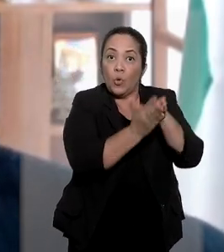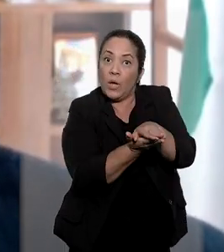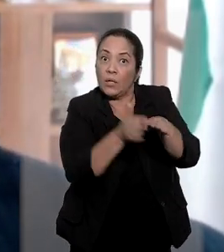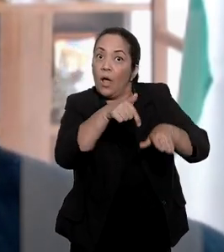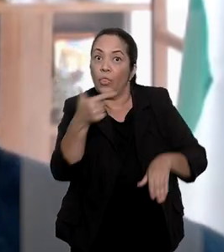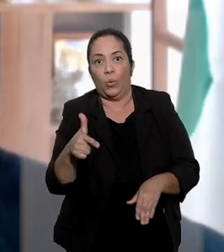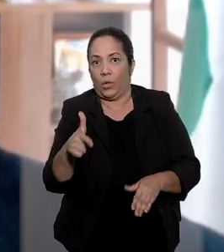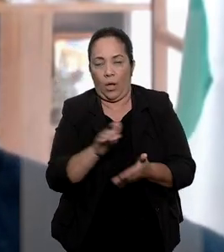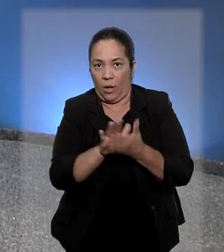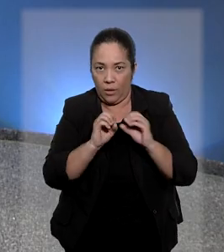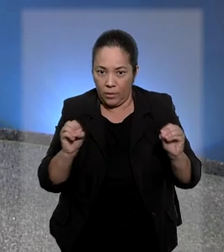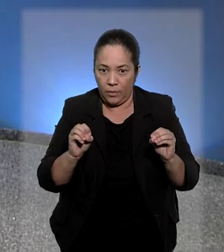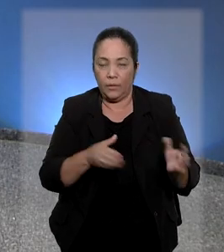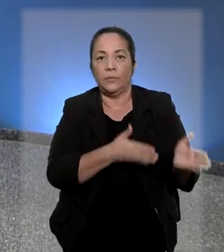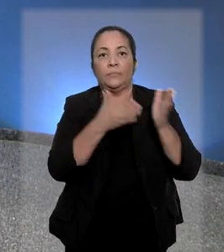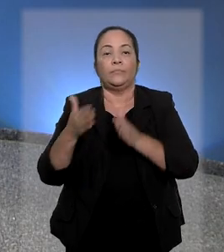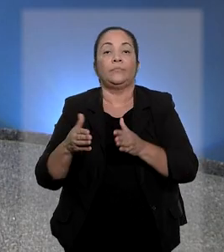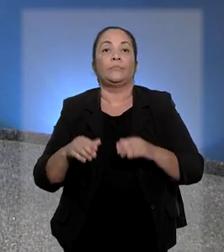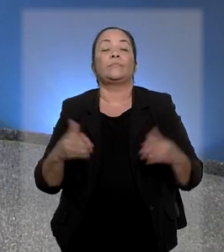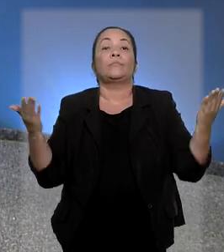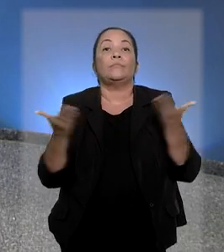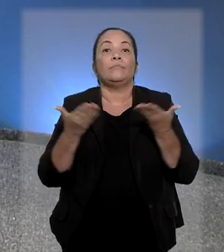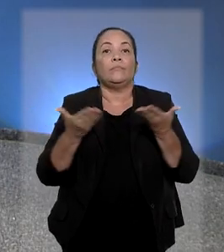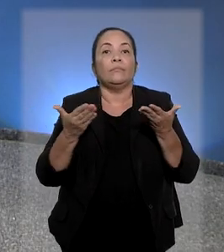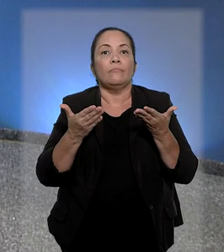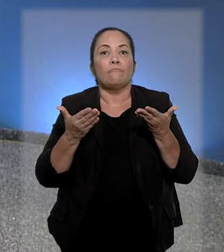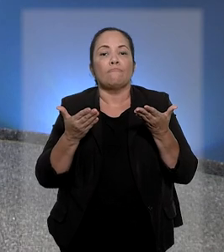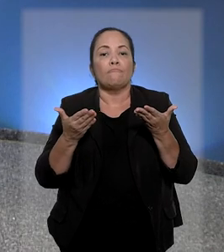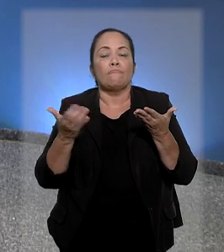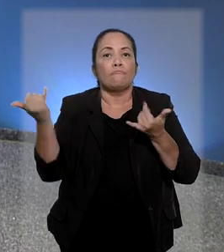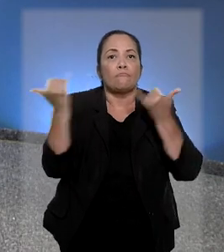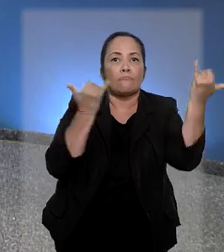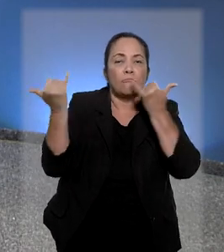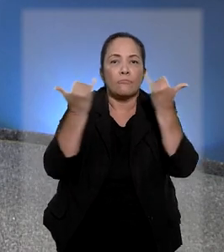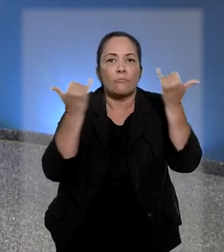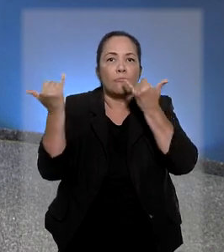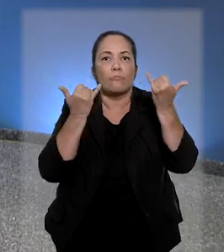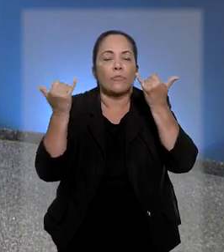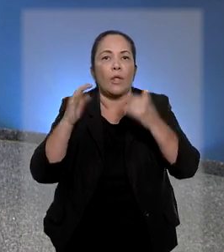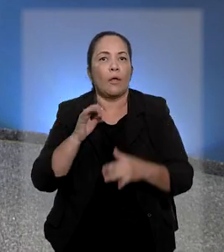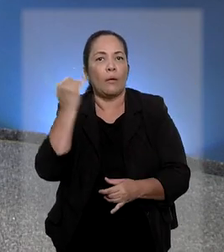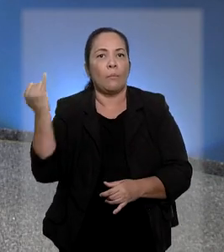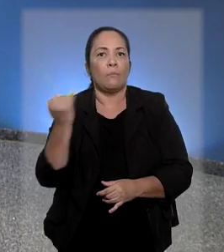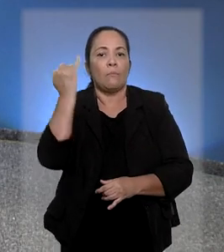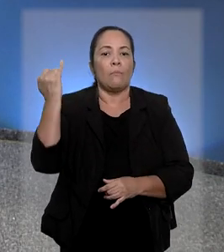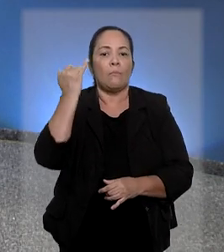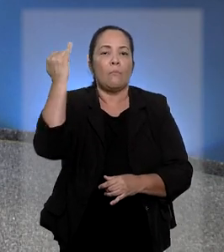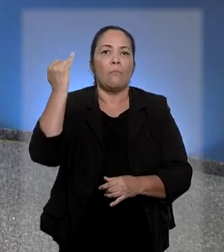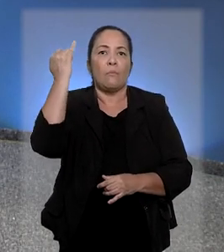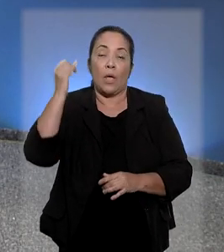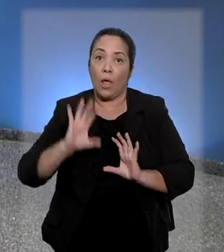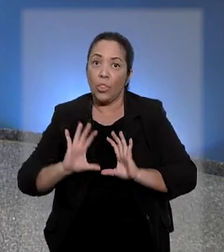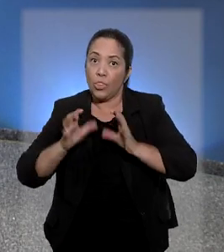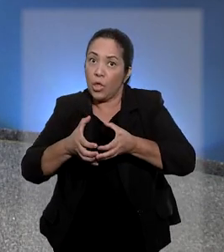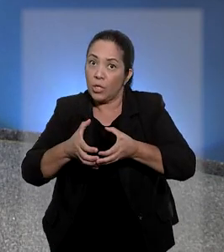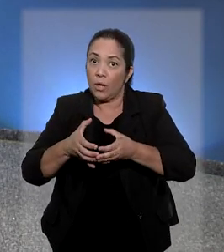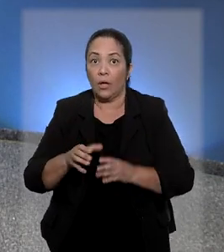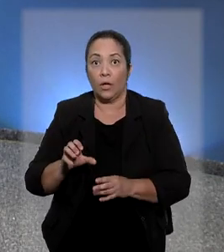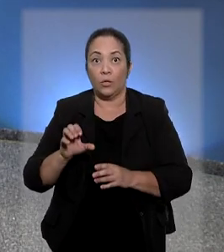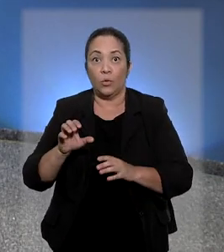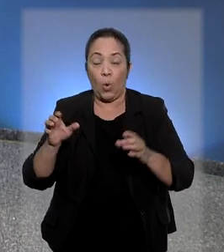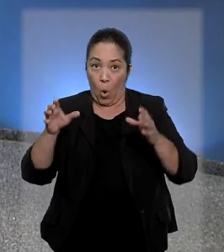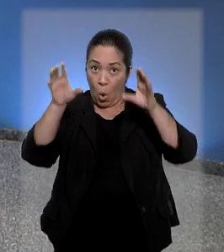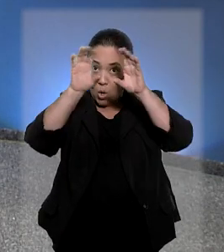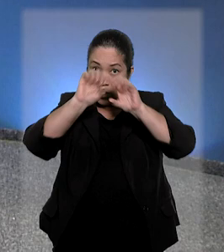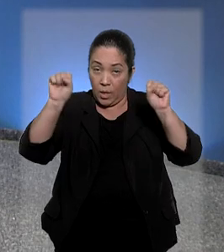verificou no caso. Agora é a vez de conferir alguns dos principais destaques nas sessões e nas turmas do